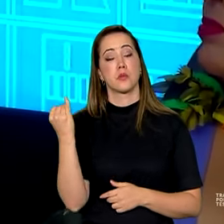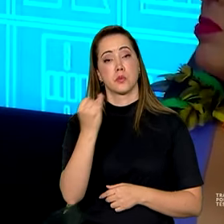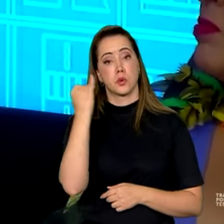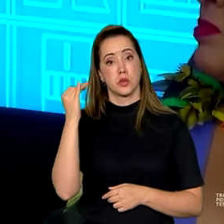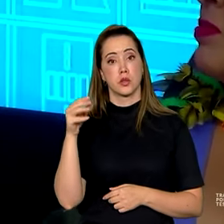Maranhão.